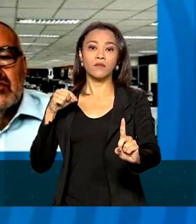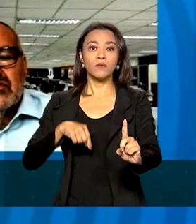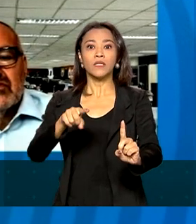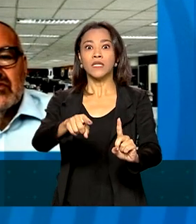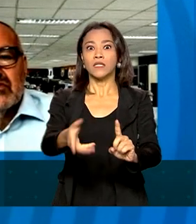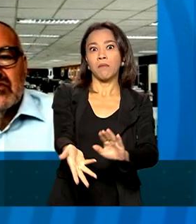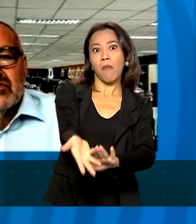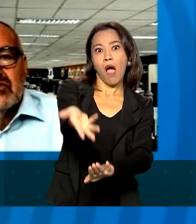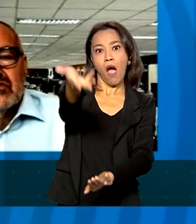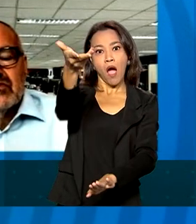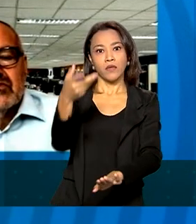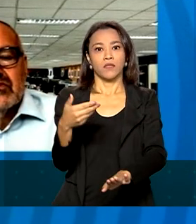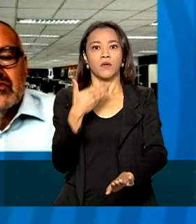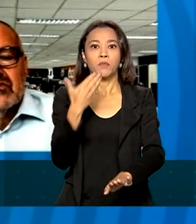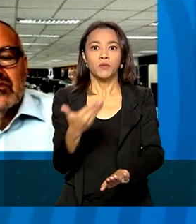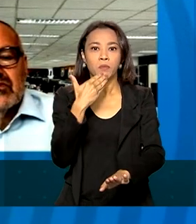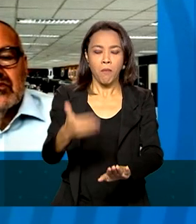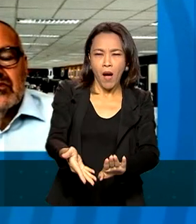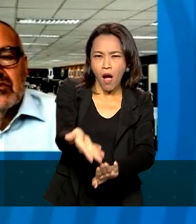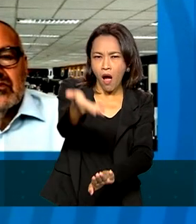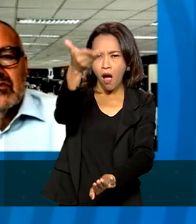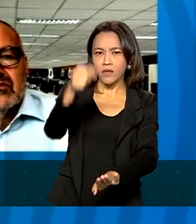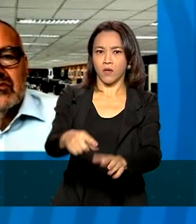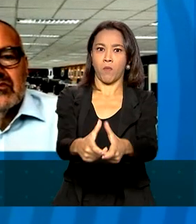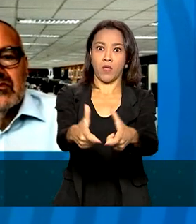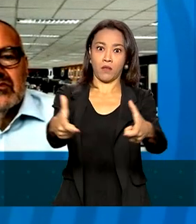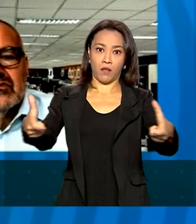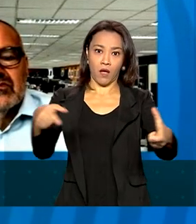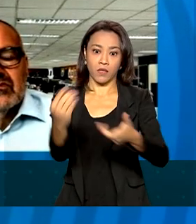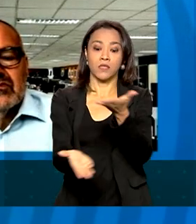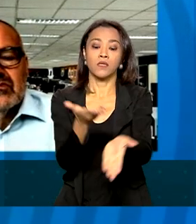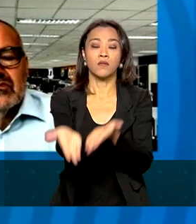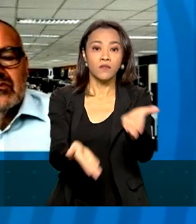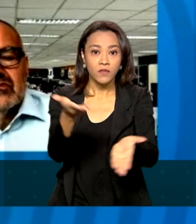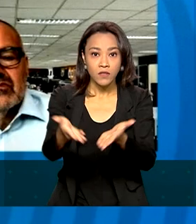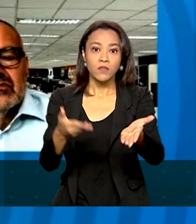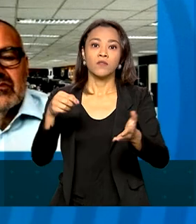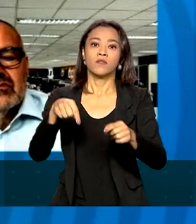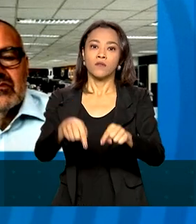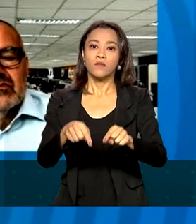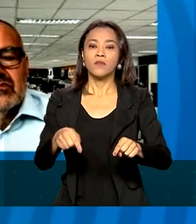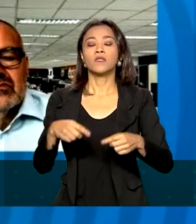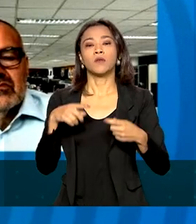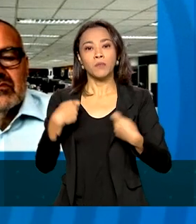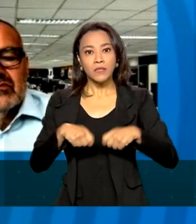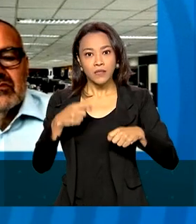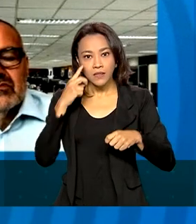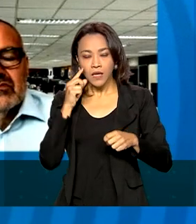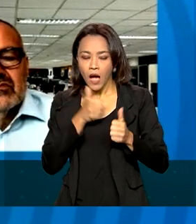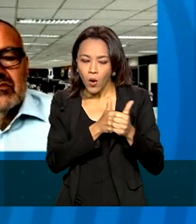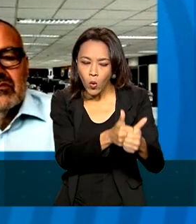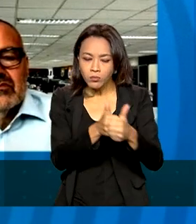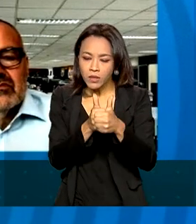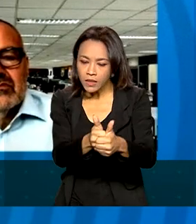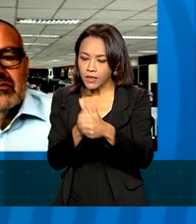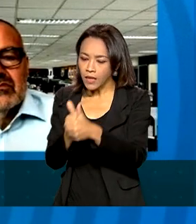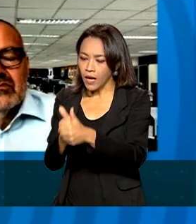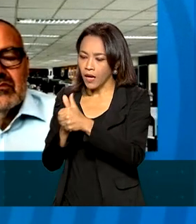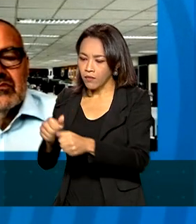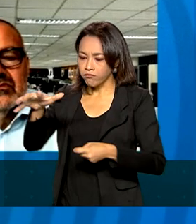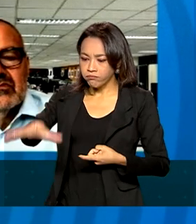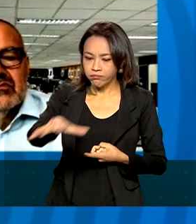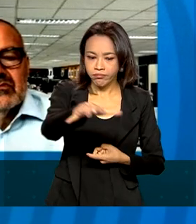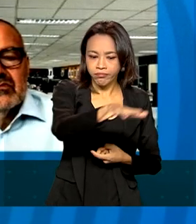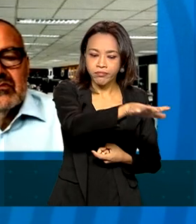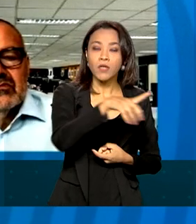intensificar. A gente tem visto isso, o último número saiu até um pouquinho mais forte de serviços, então é importante acompanhar essa dinâmica. Nós entendemos que temos os